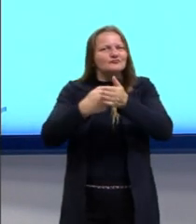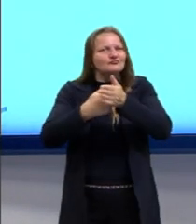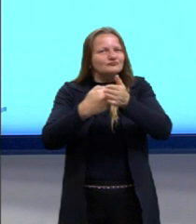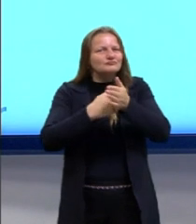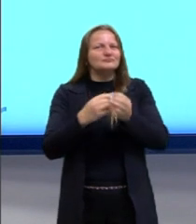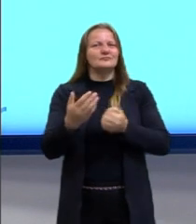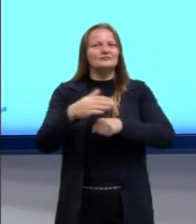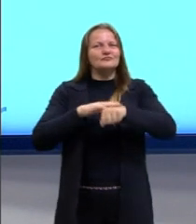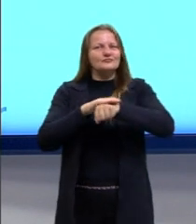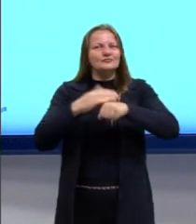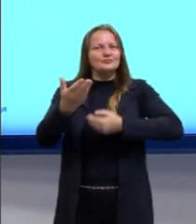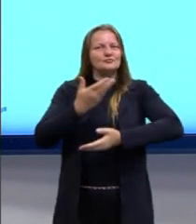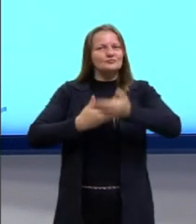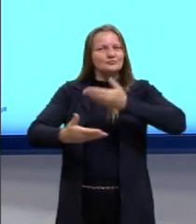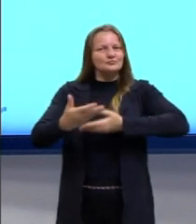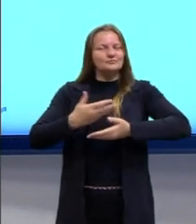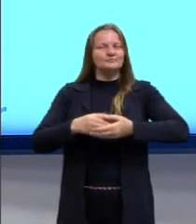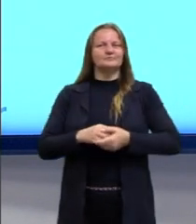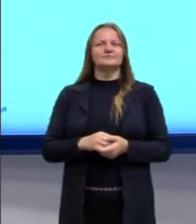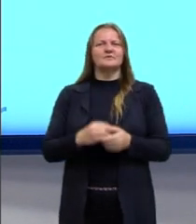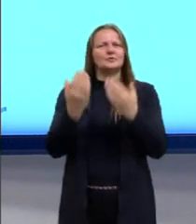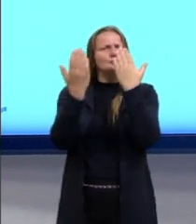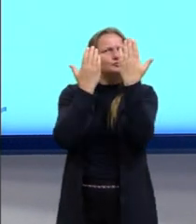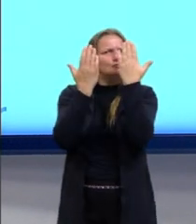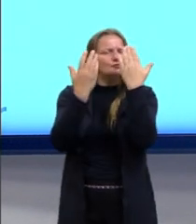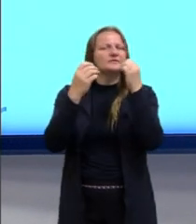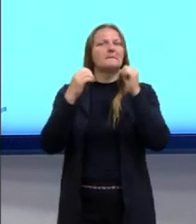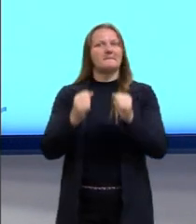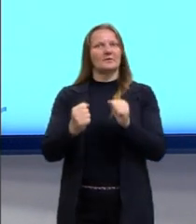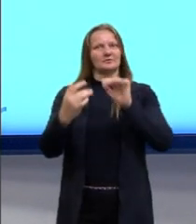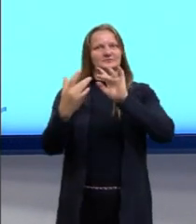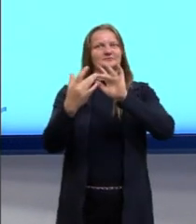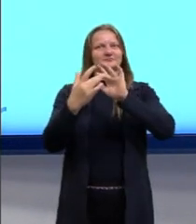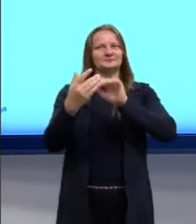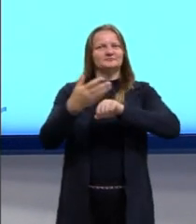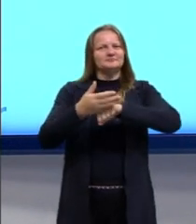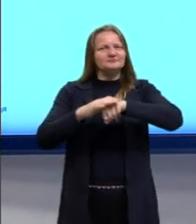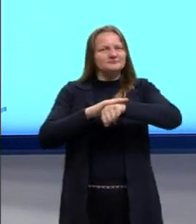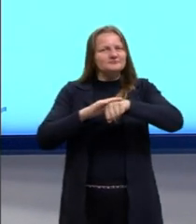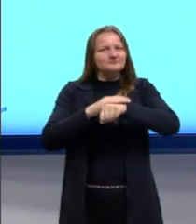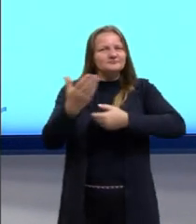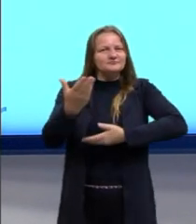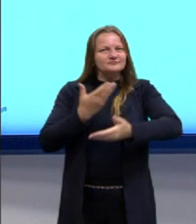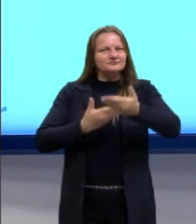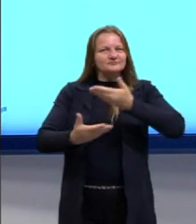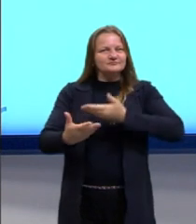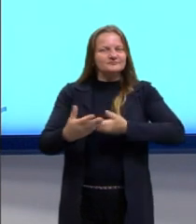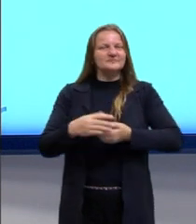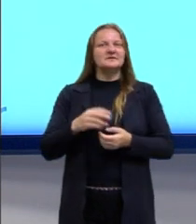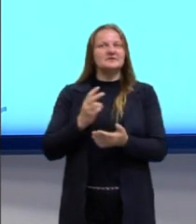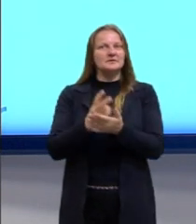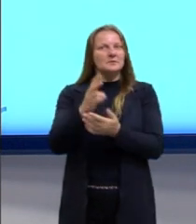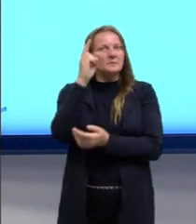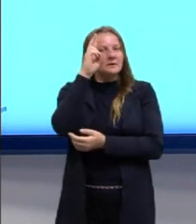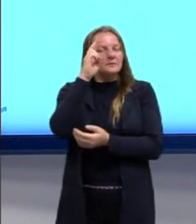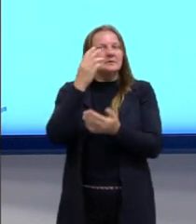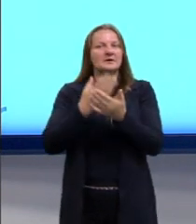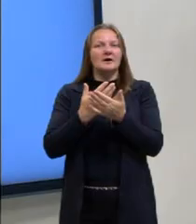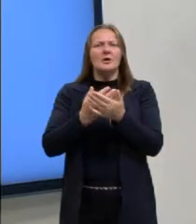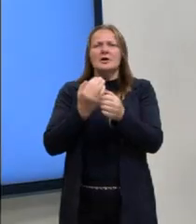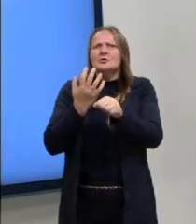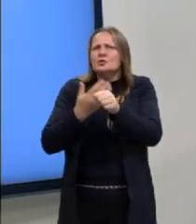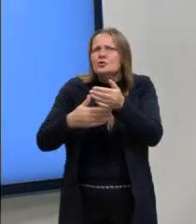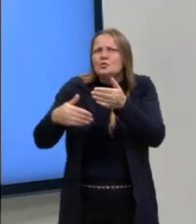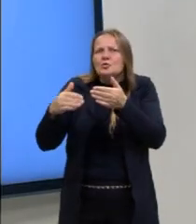conversar com nós, tirar dúvidas, fique bem à vontade, sinta-se à vontade por isso, né? Sempre lembrando que essas aulas de